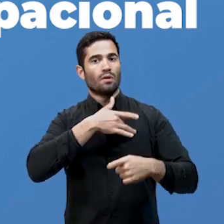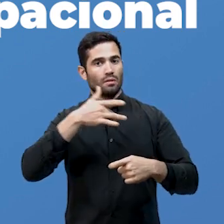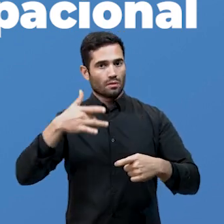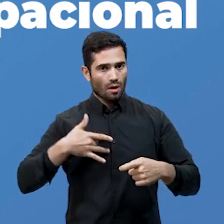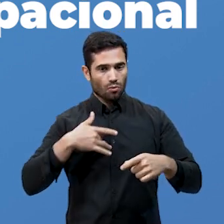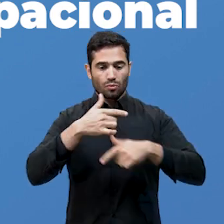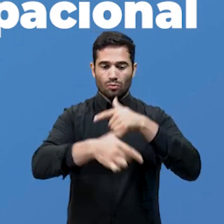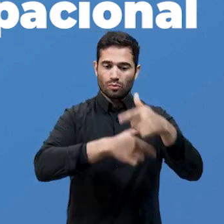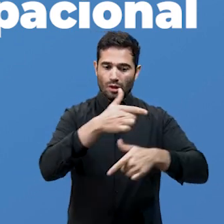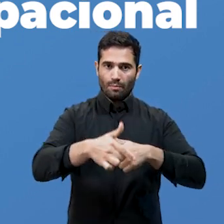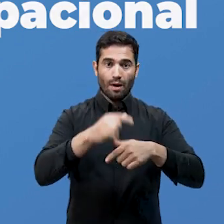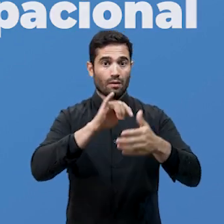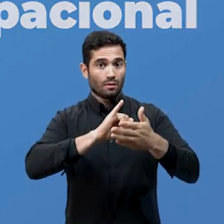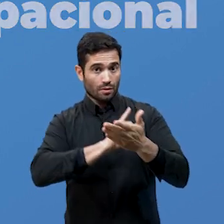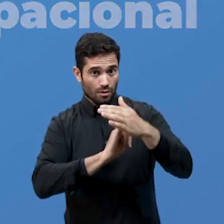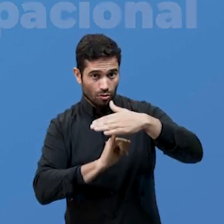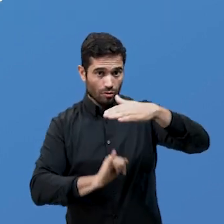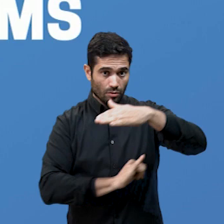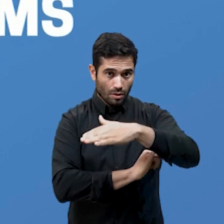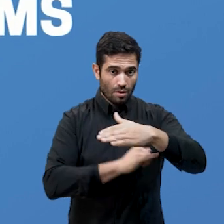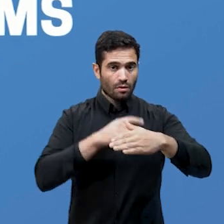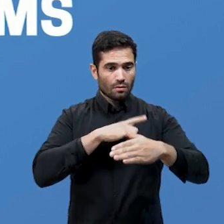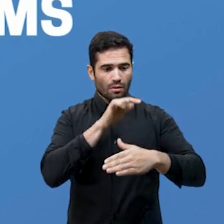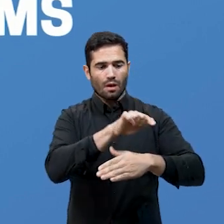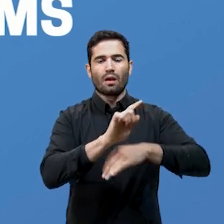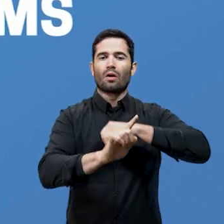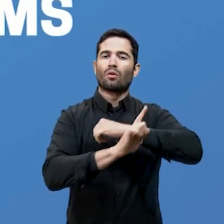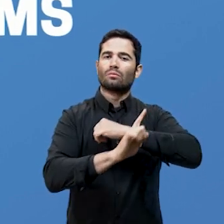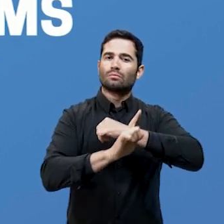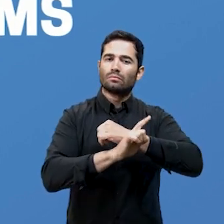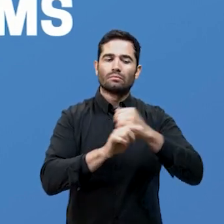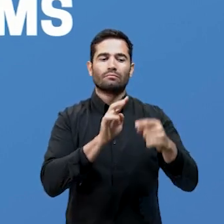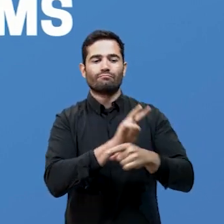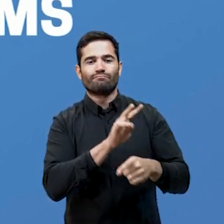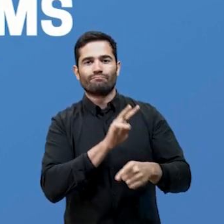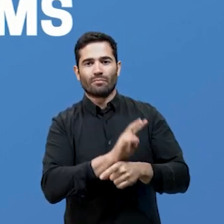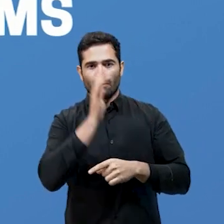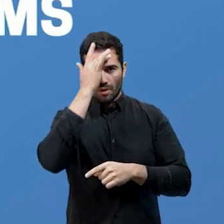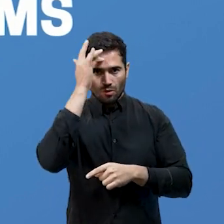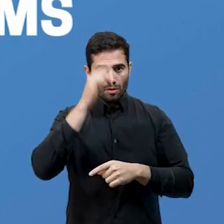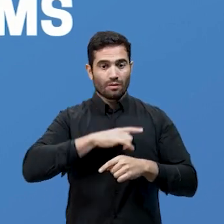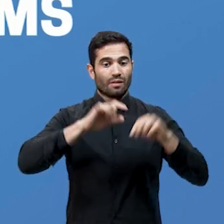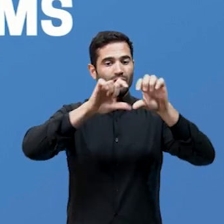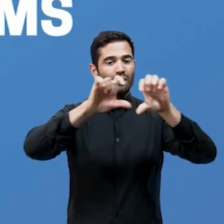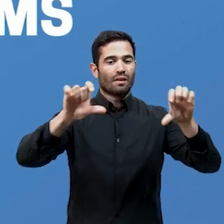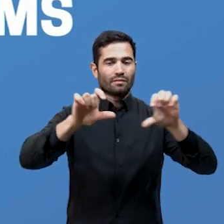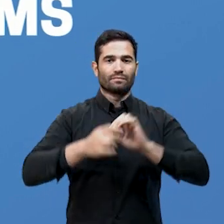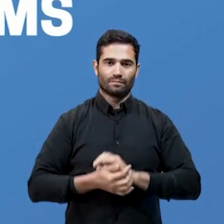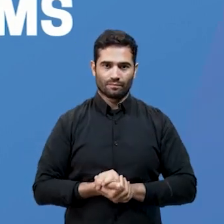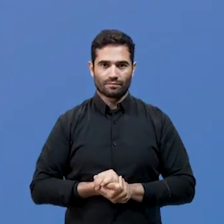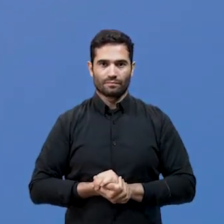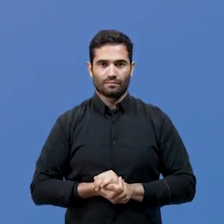nossa instituição, que integra o Programa de Cuidado com as Pessoas. Se cuide, te amo da UFMS!